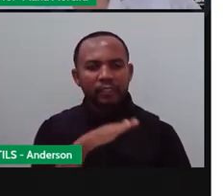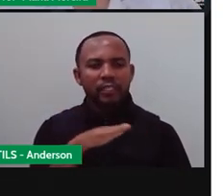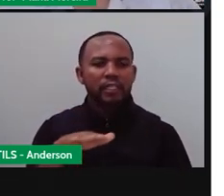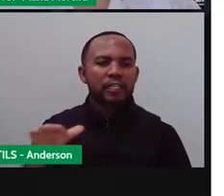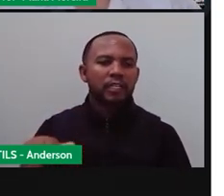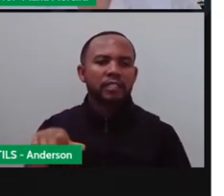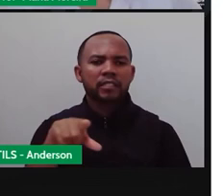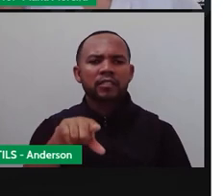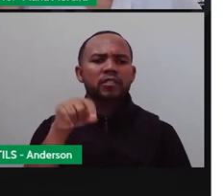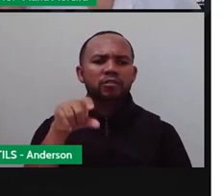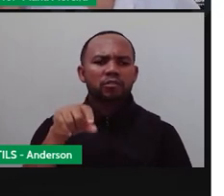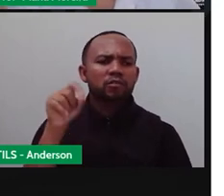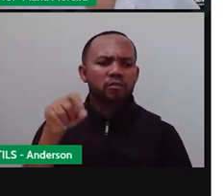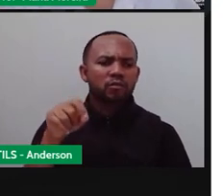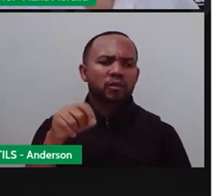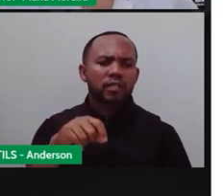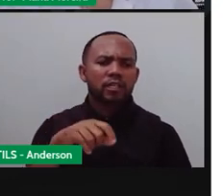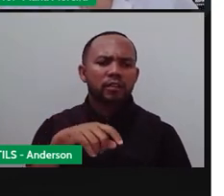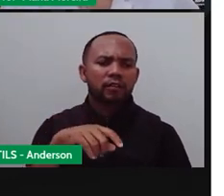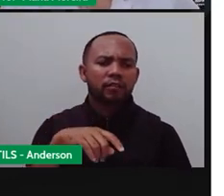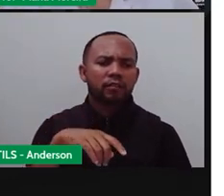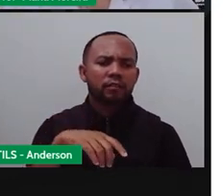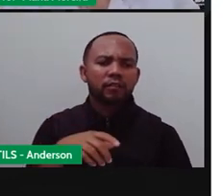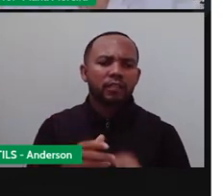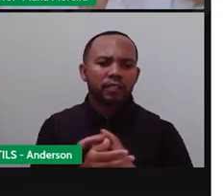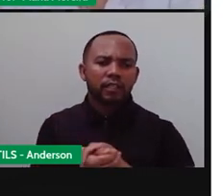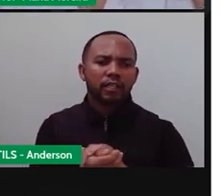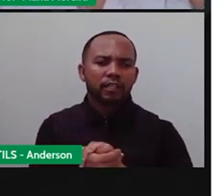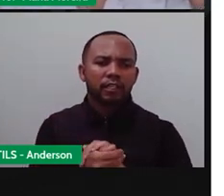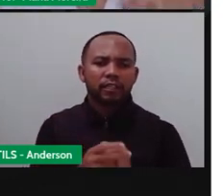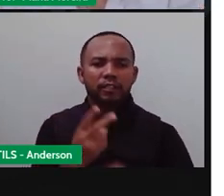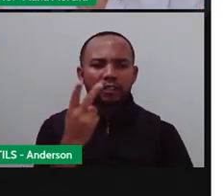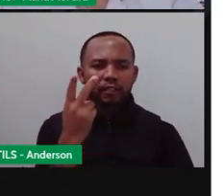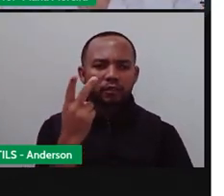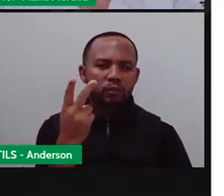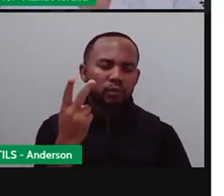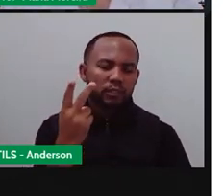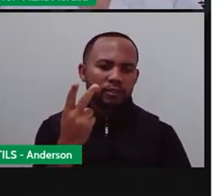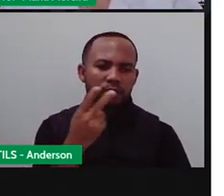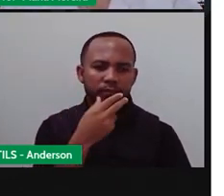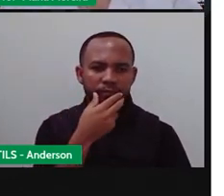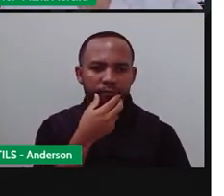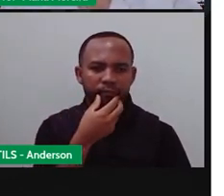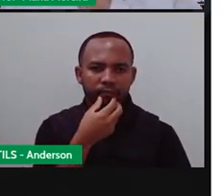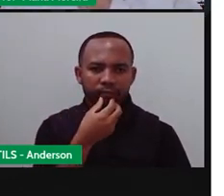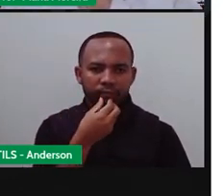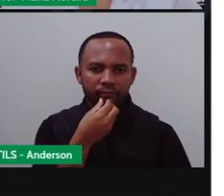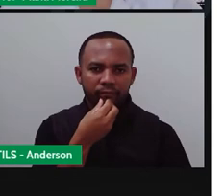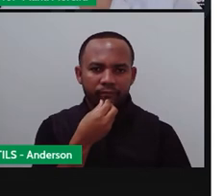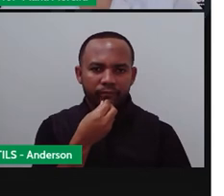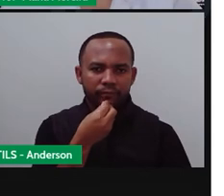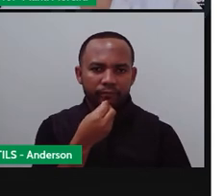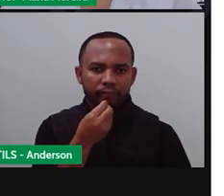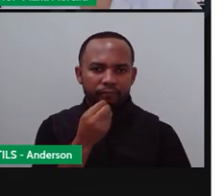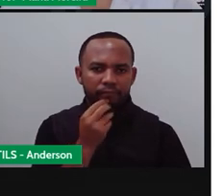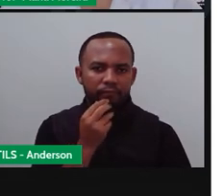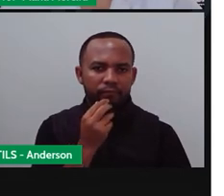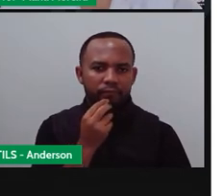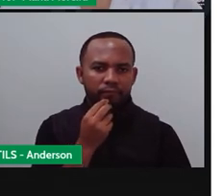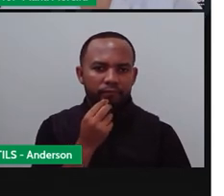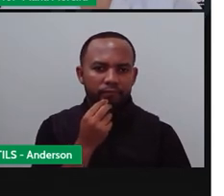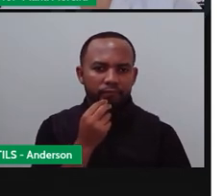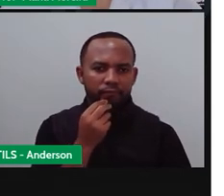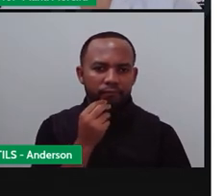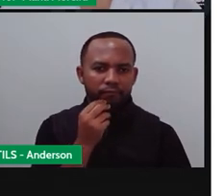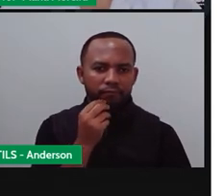tartaruga? Duas crianças, não foi isso? Porque só tinha quantas barrinhas? Duas, ó. E